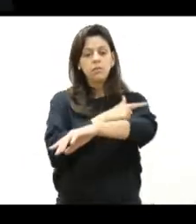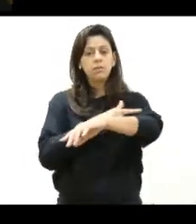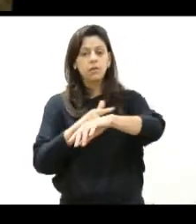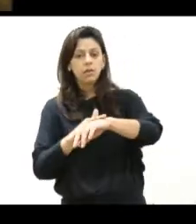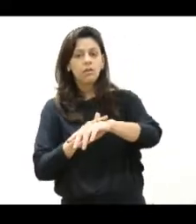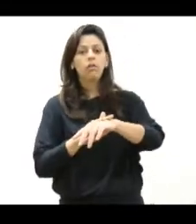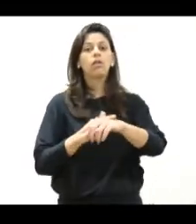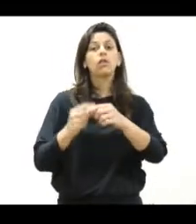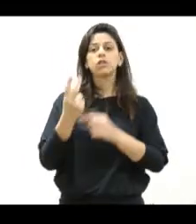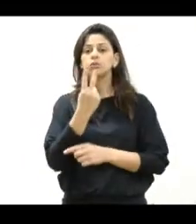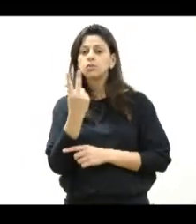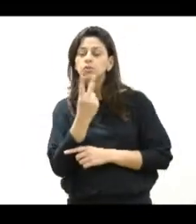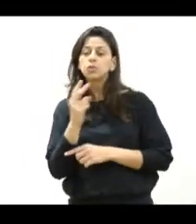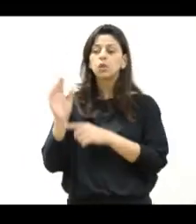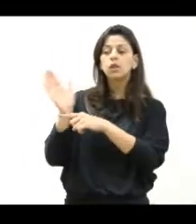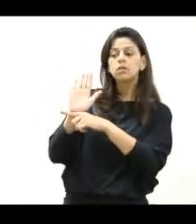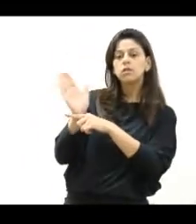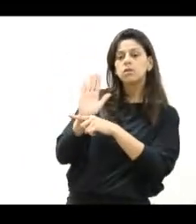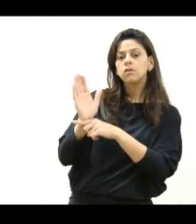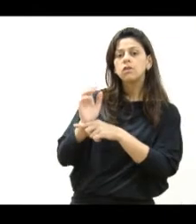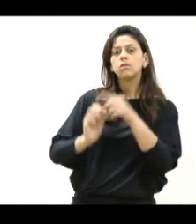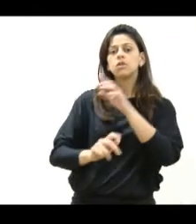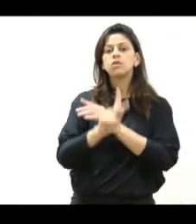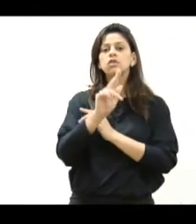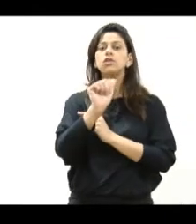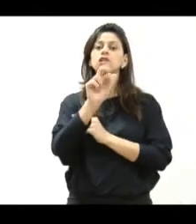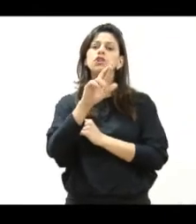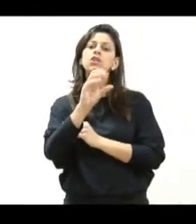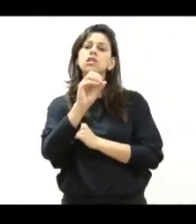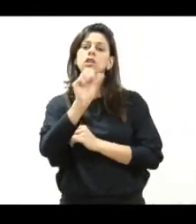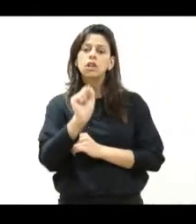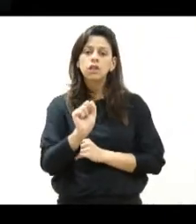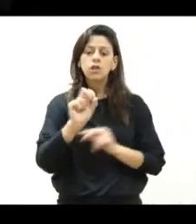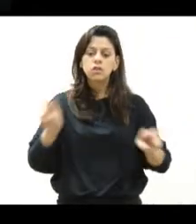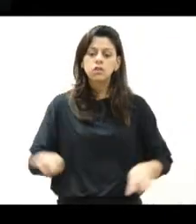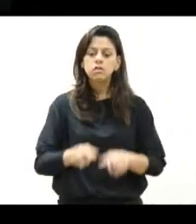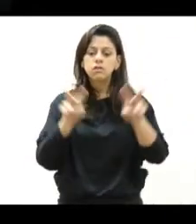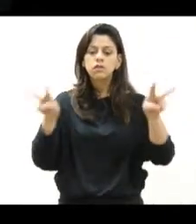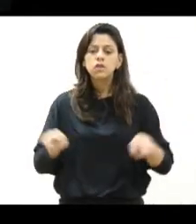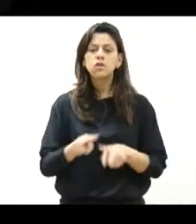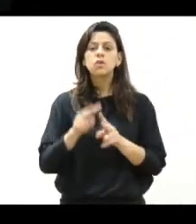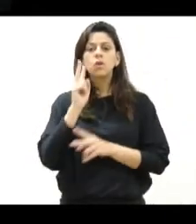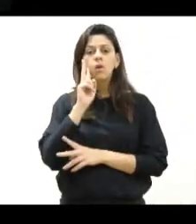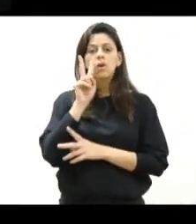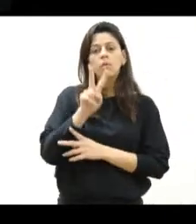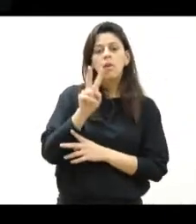a Dom Anguossu, foram exibidos na Mostra Cairós Audiovisual Imagem dos Povos.